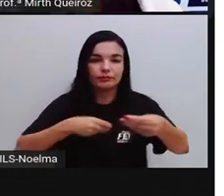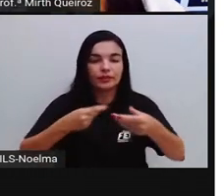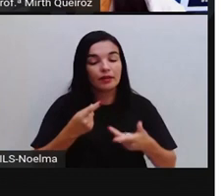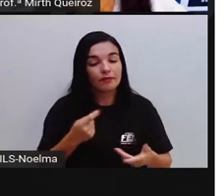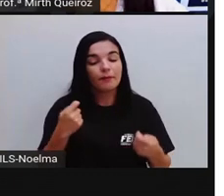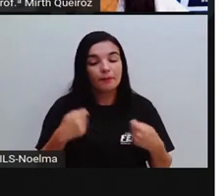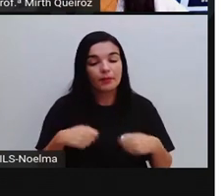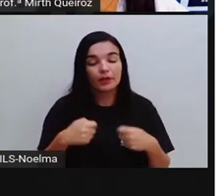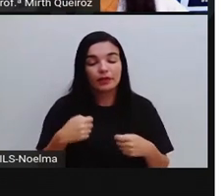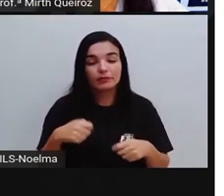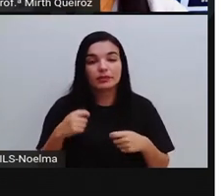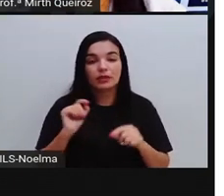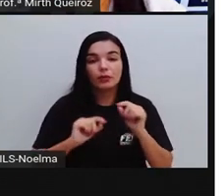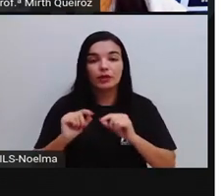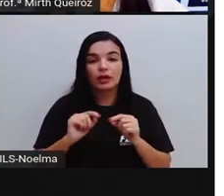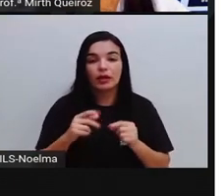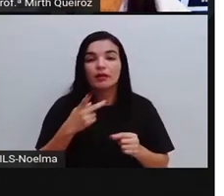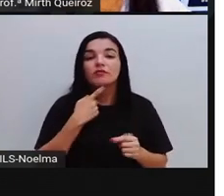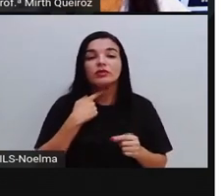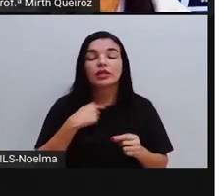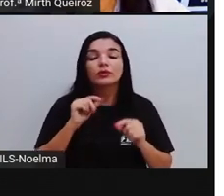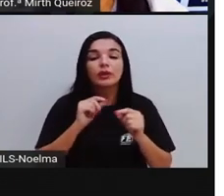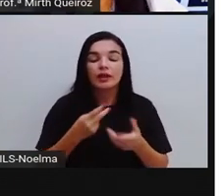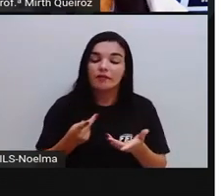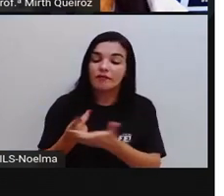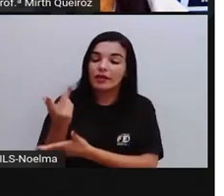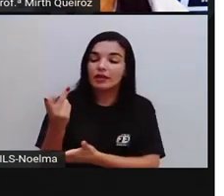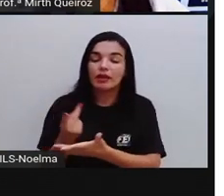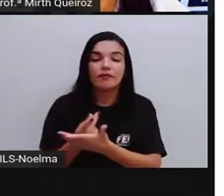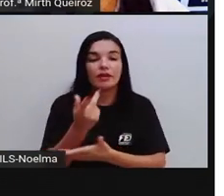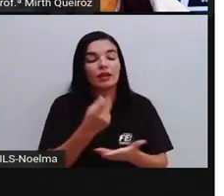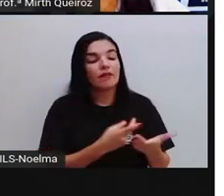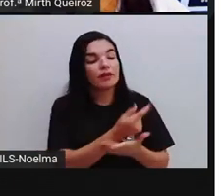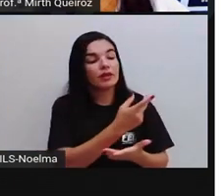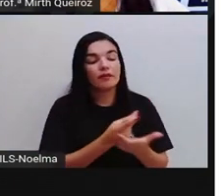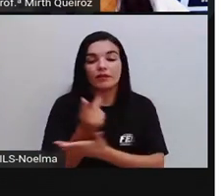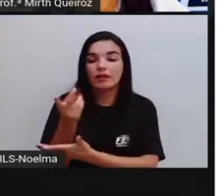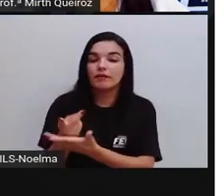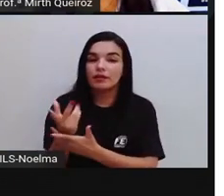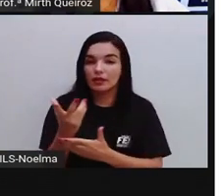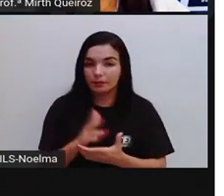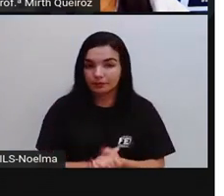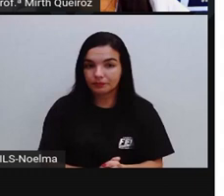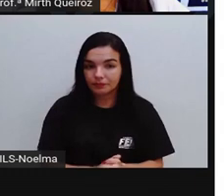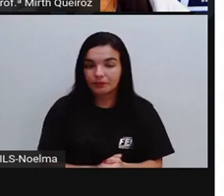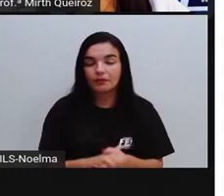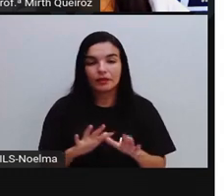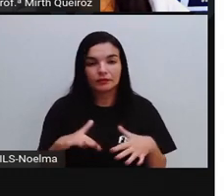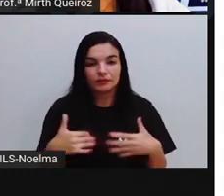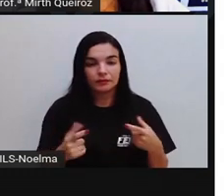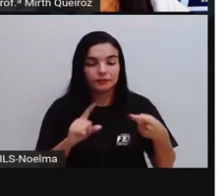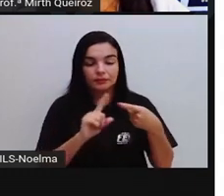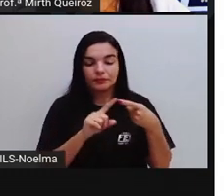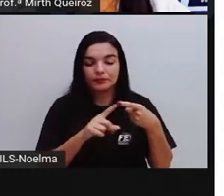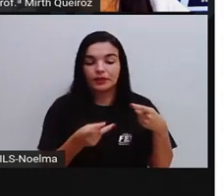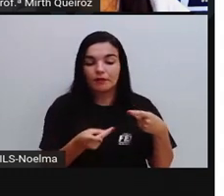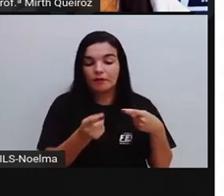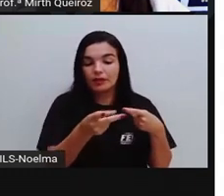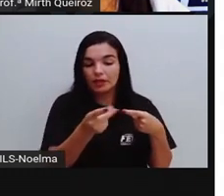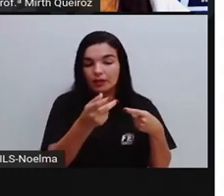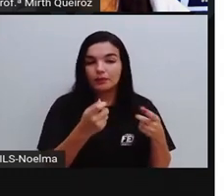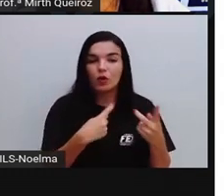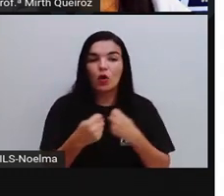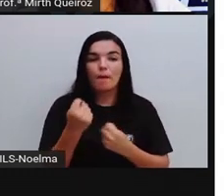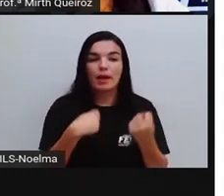Vender, né, um serviço, vender um produto. E neste caso, então, nós teremos aí como